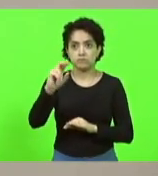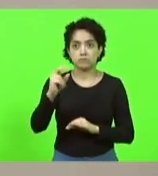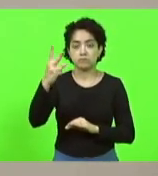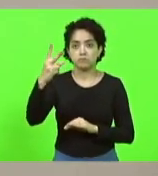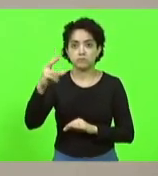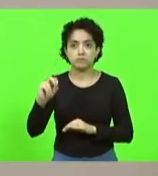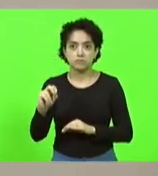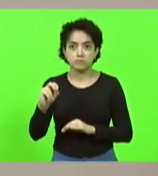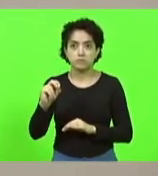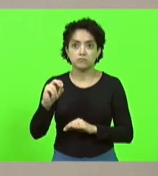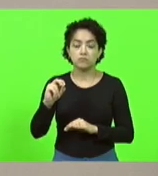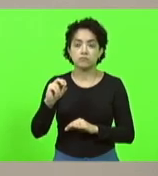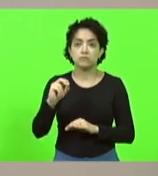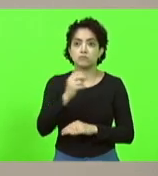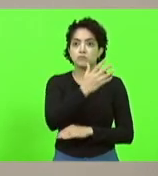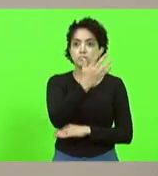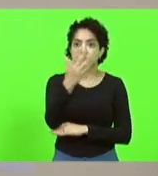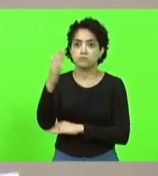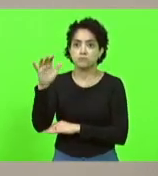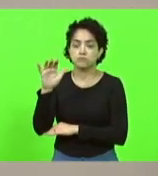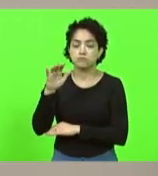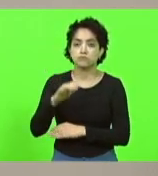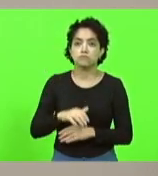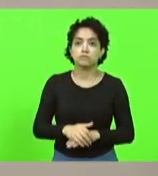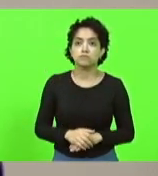Instituto do Meio Ambiente de Santa Catarina.